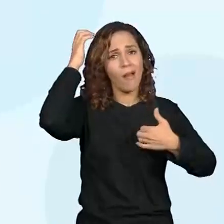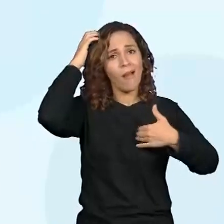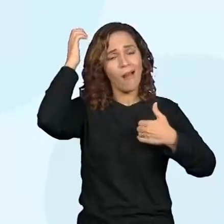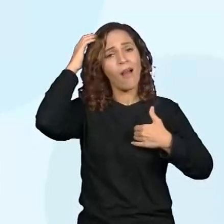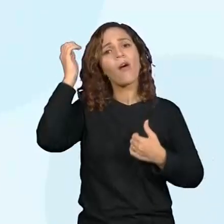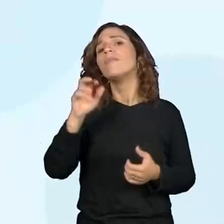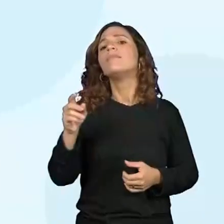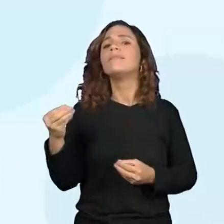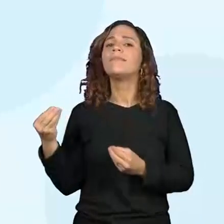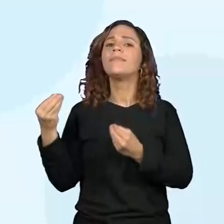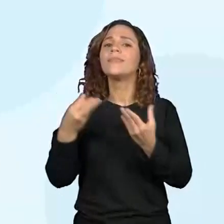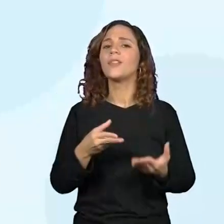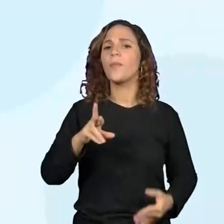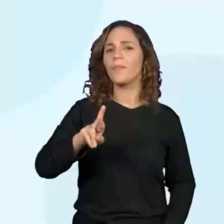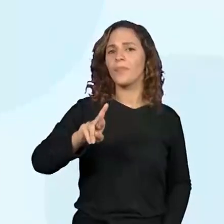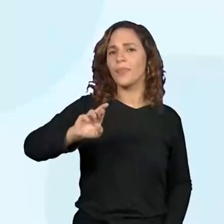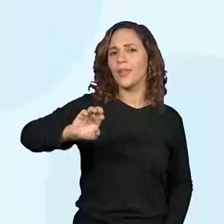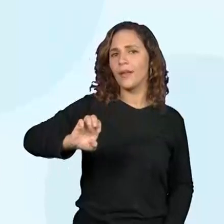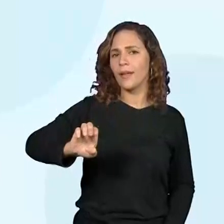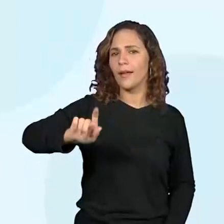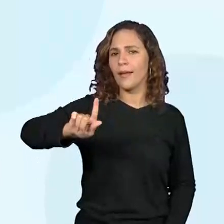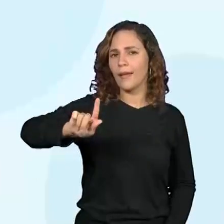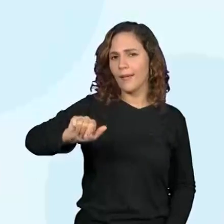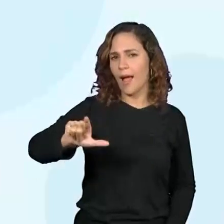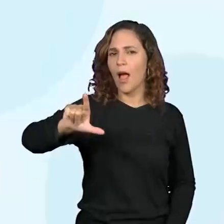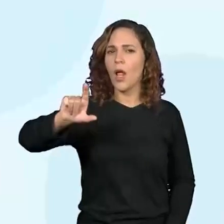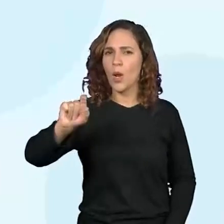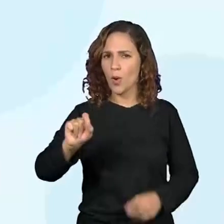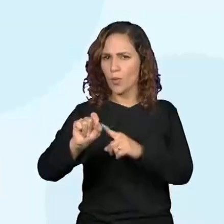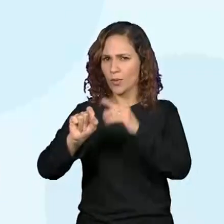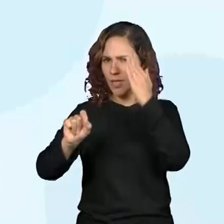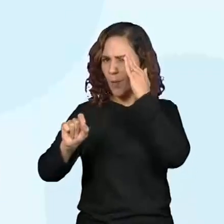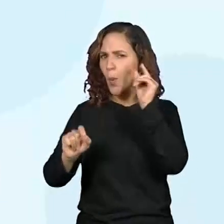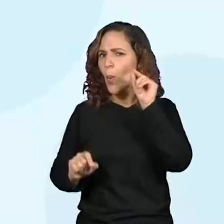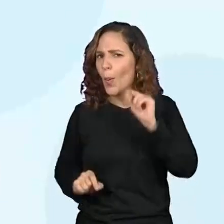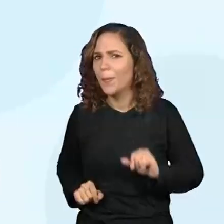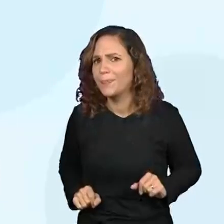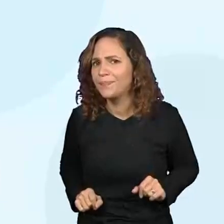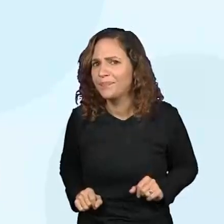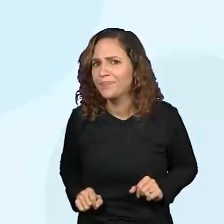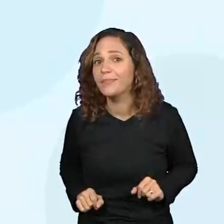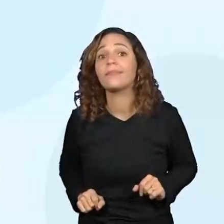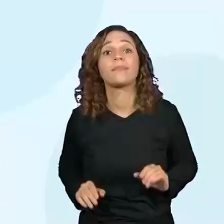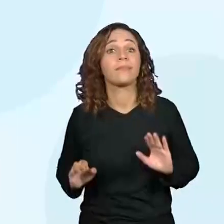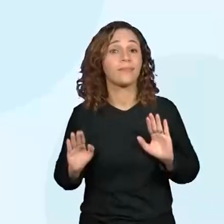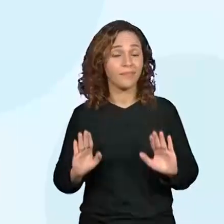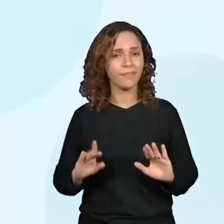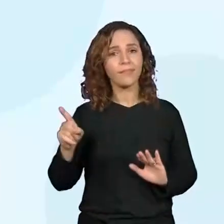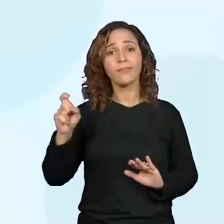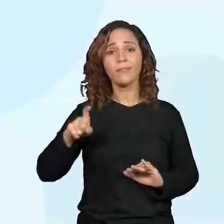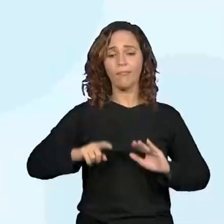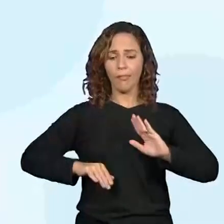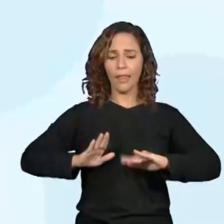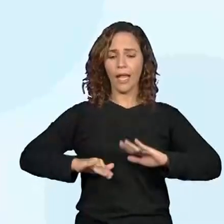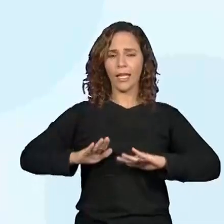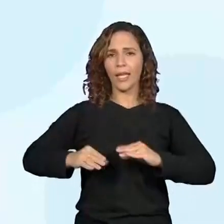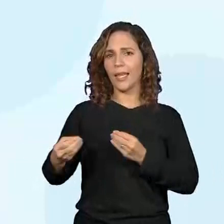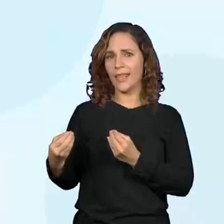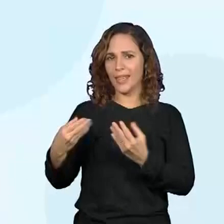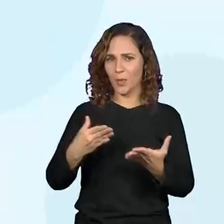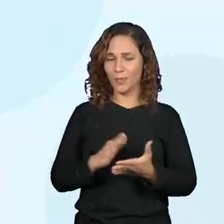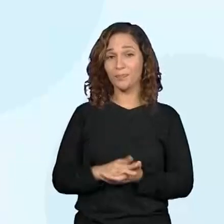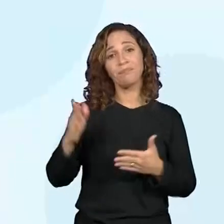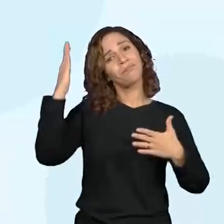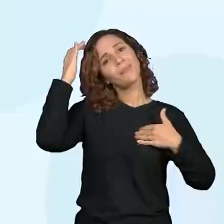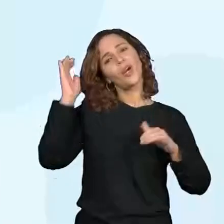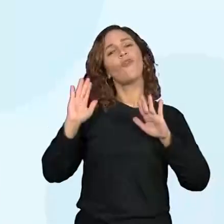Um tamborzinho. O macaquinho ficou por lá um tempo.